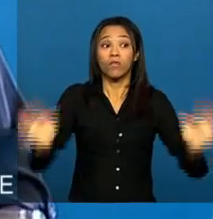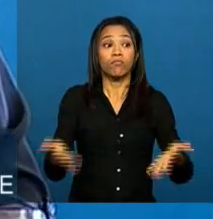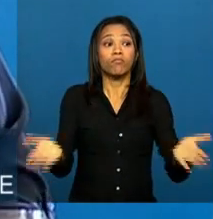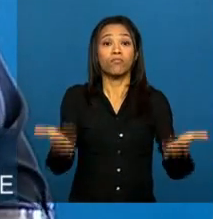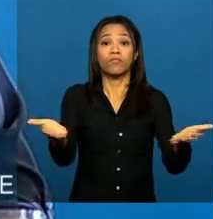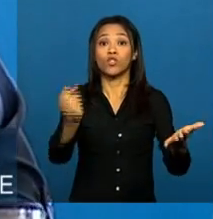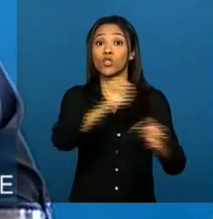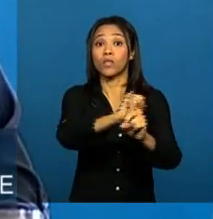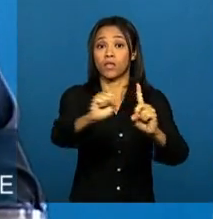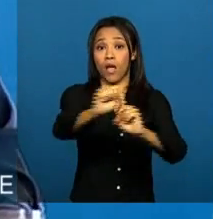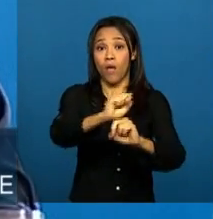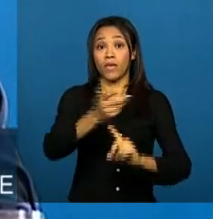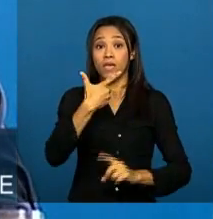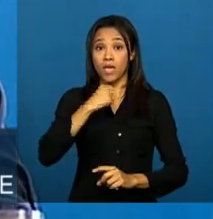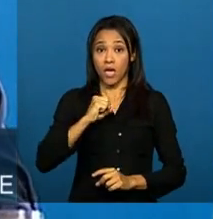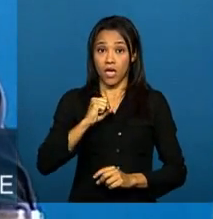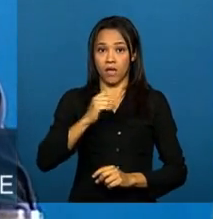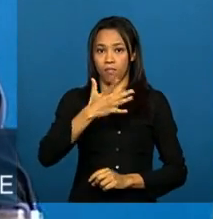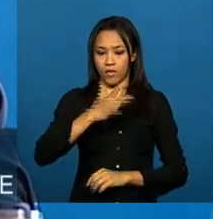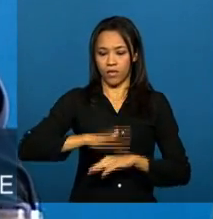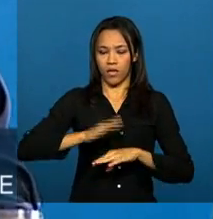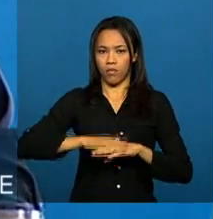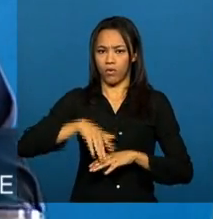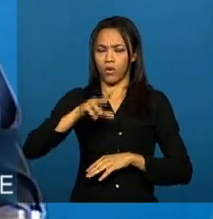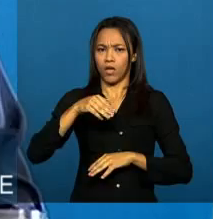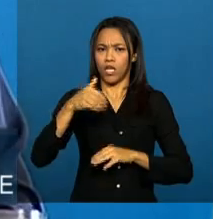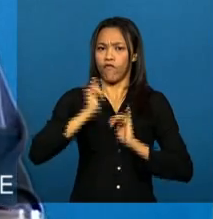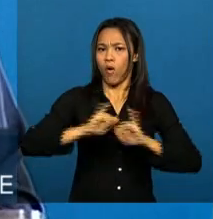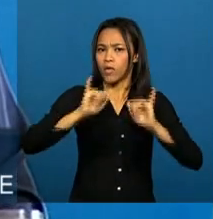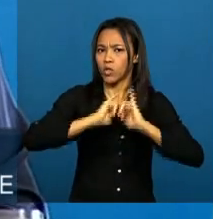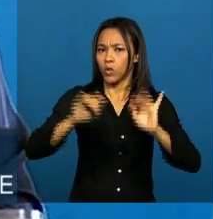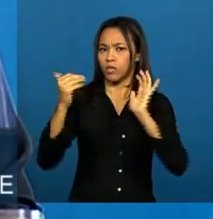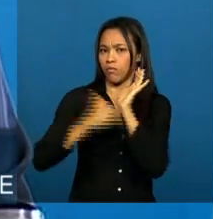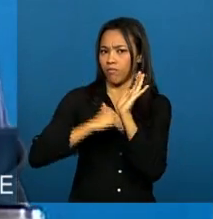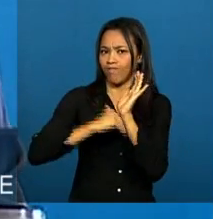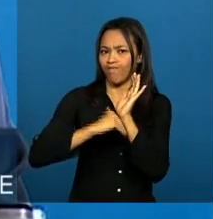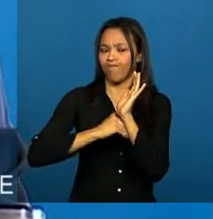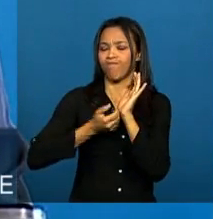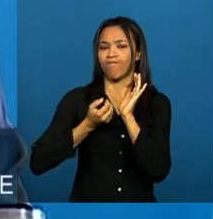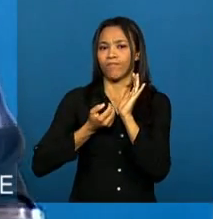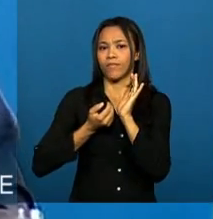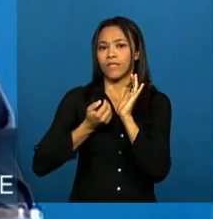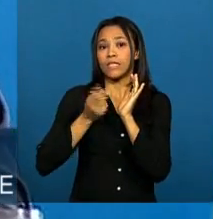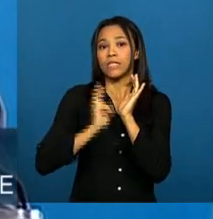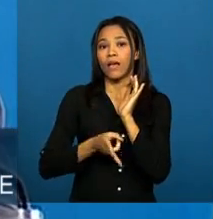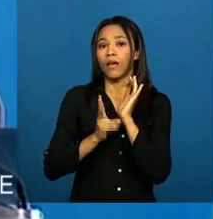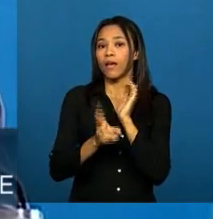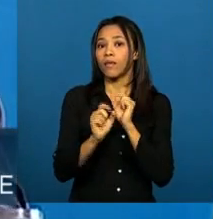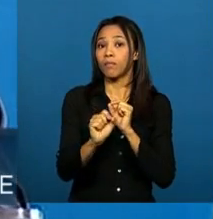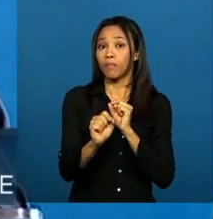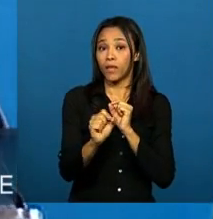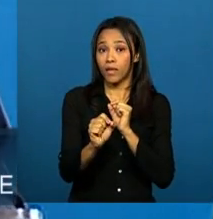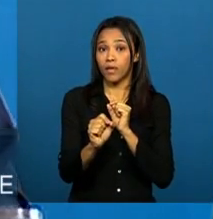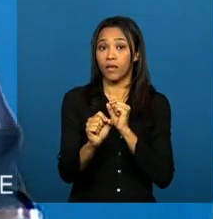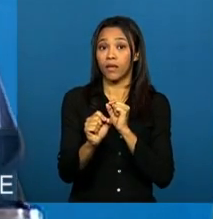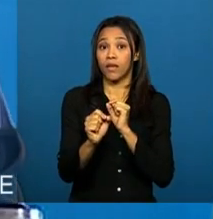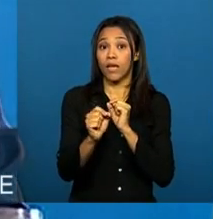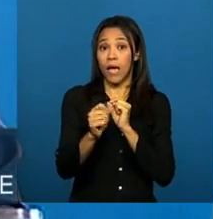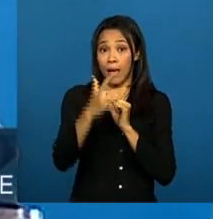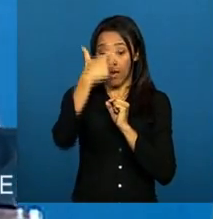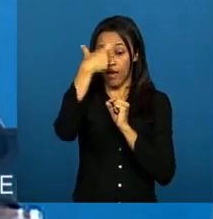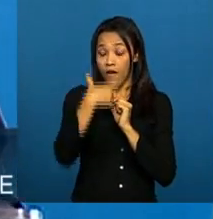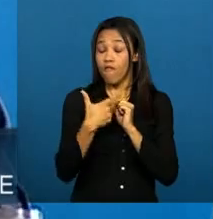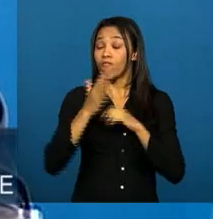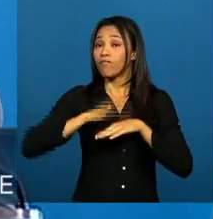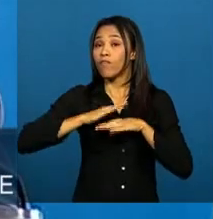que o titular dos dados pessoais deve sempre ser aquele detentor